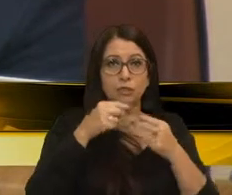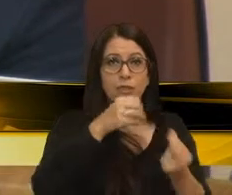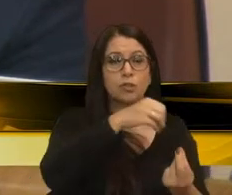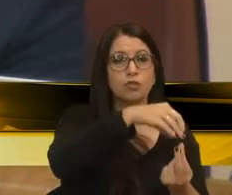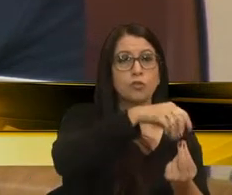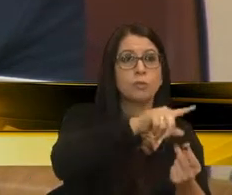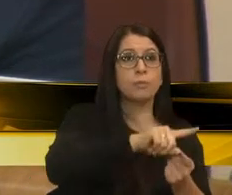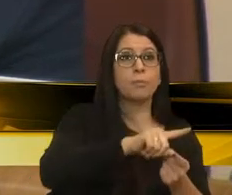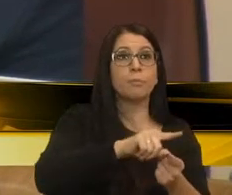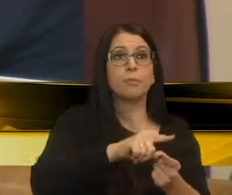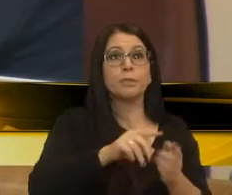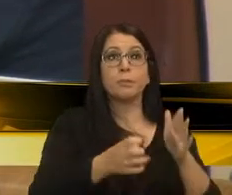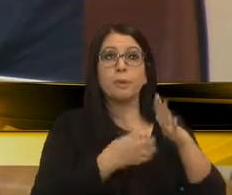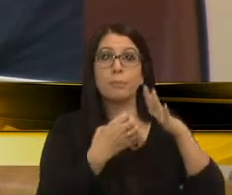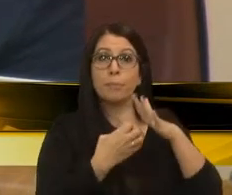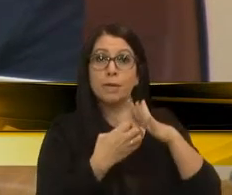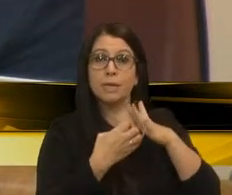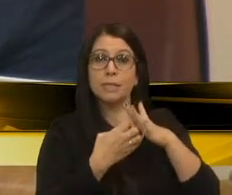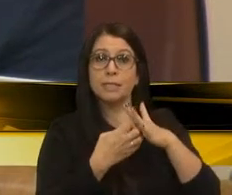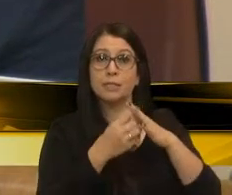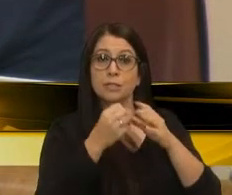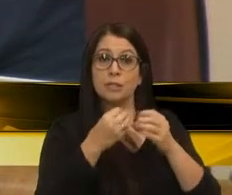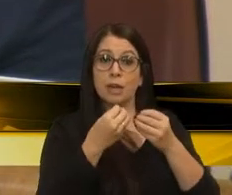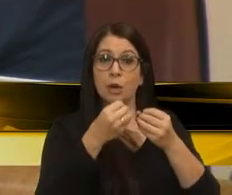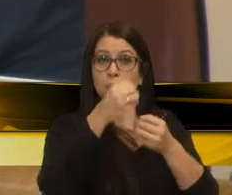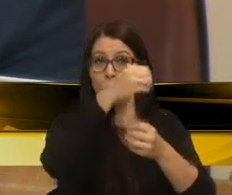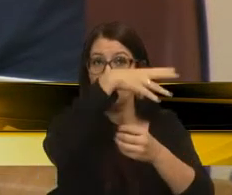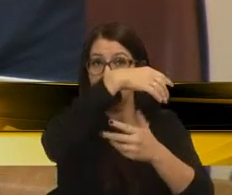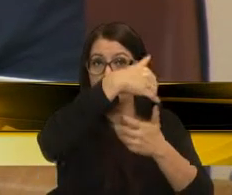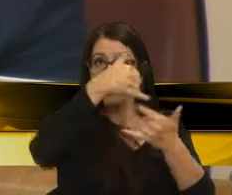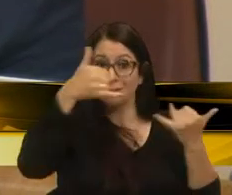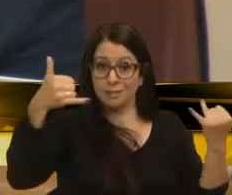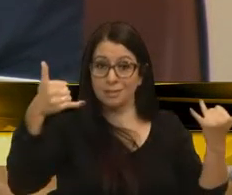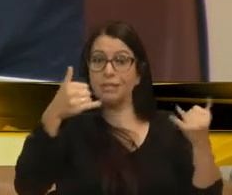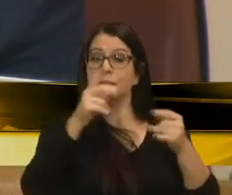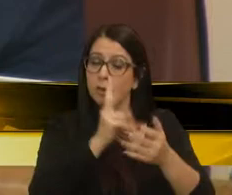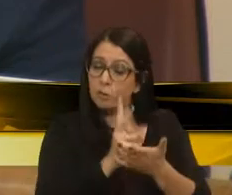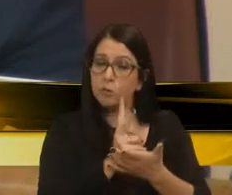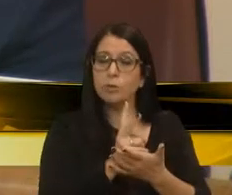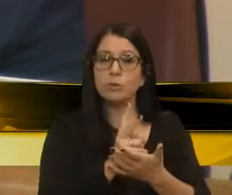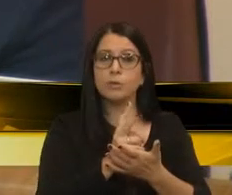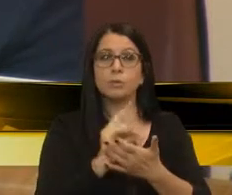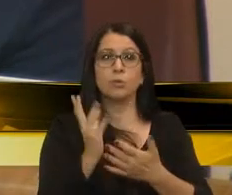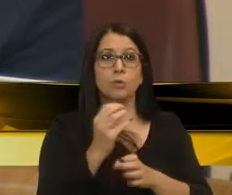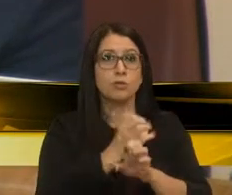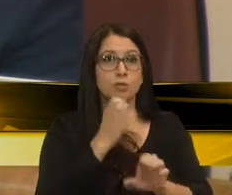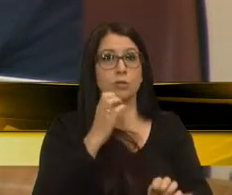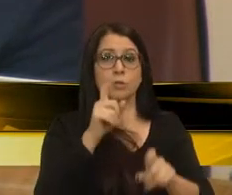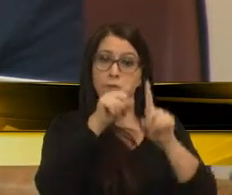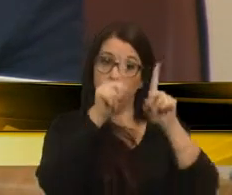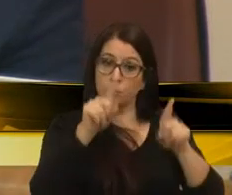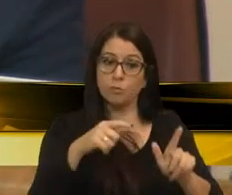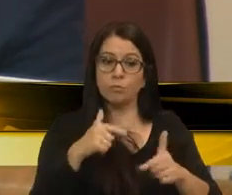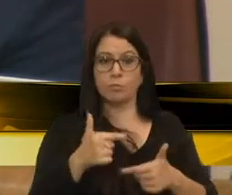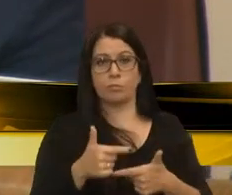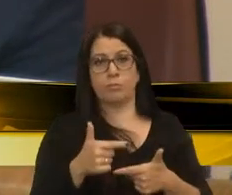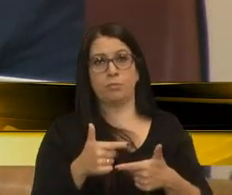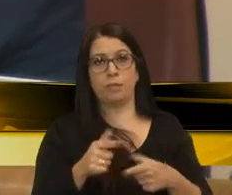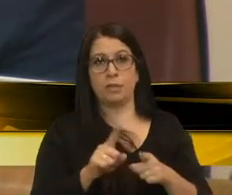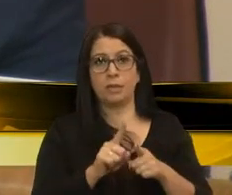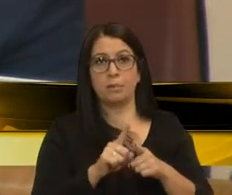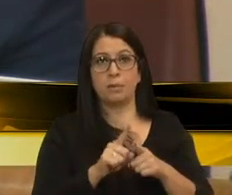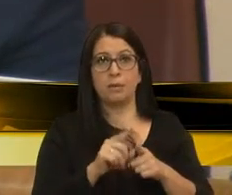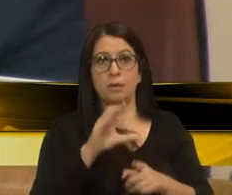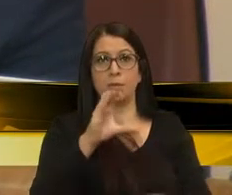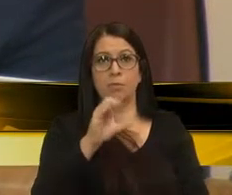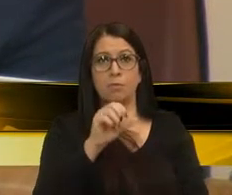por ser uma empresa de concessão de energia, de distribuição de energia, que tem que dar condições para os engenheiros, para os seus funcionários, trabalhar, inclusive no call